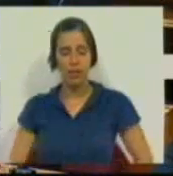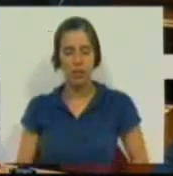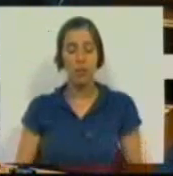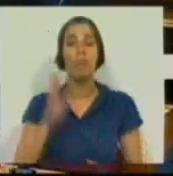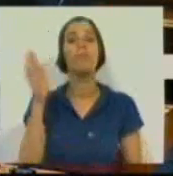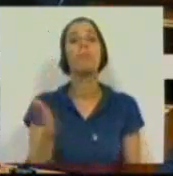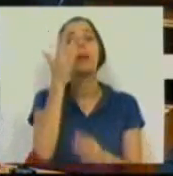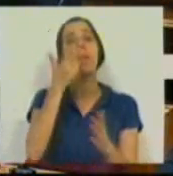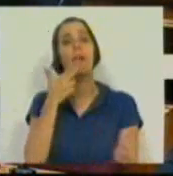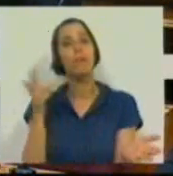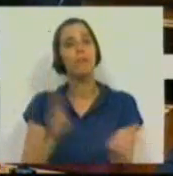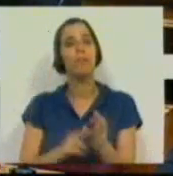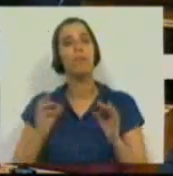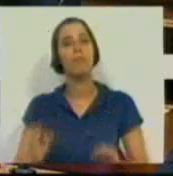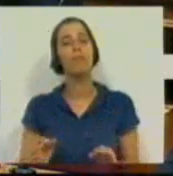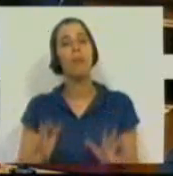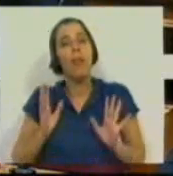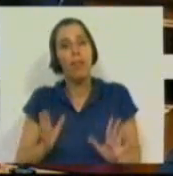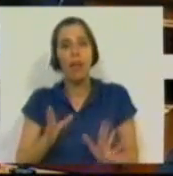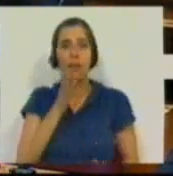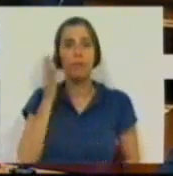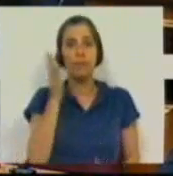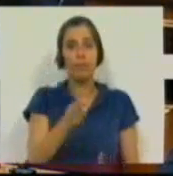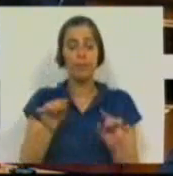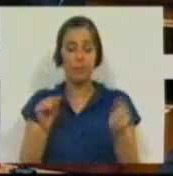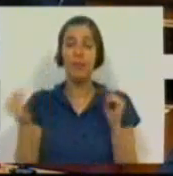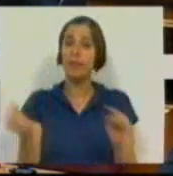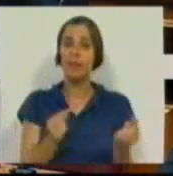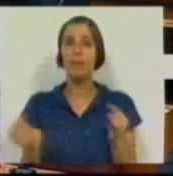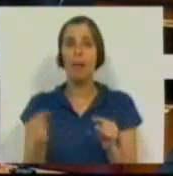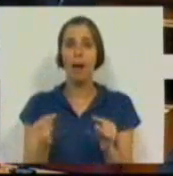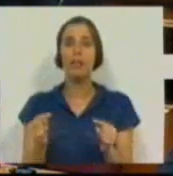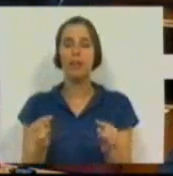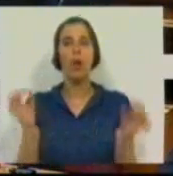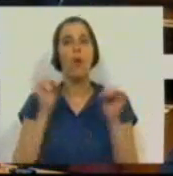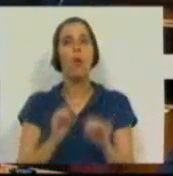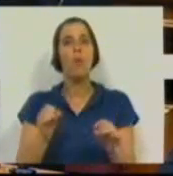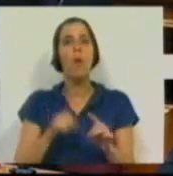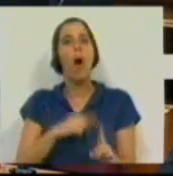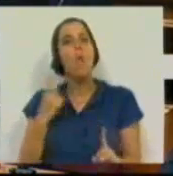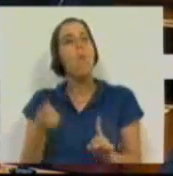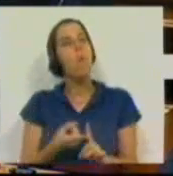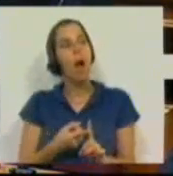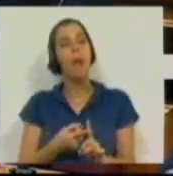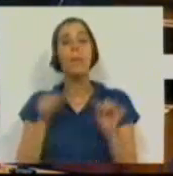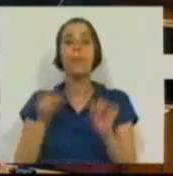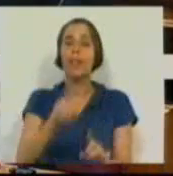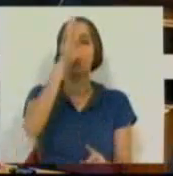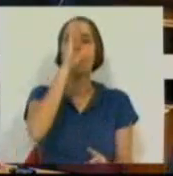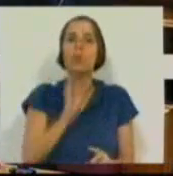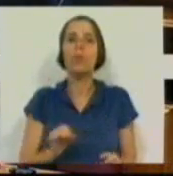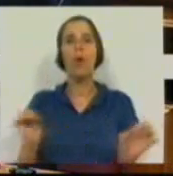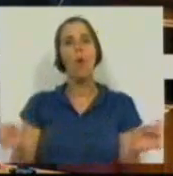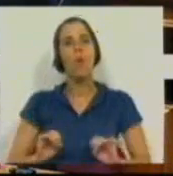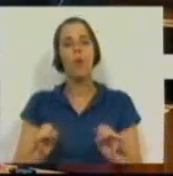o primeiro facto que deve ser registado neste debate é que não há ano em que este Governo